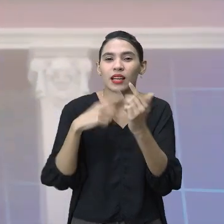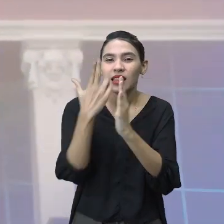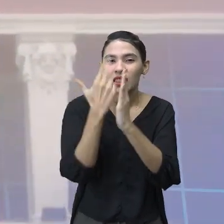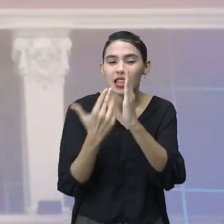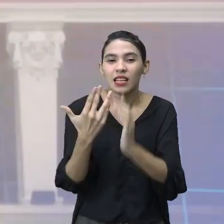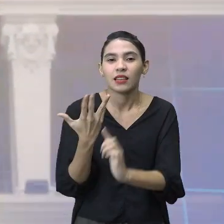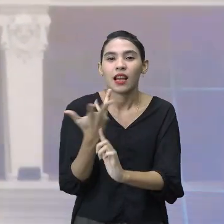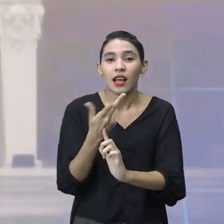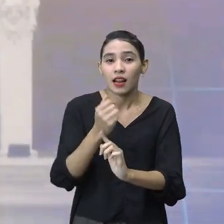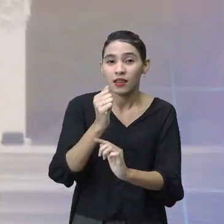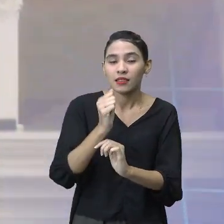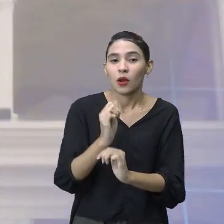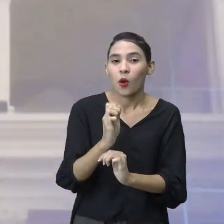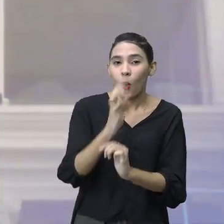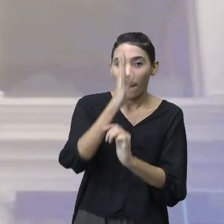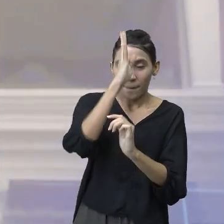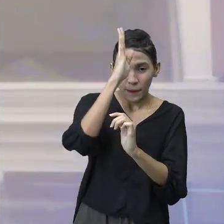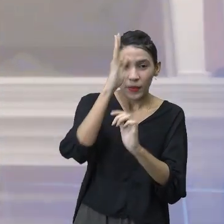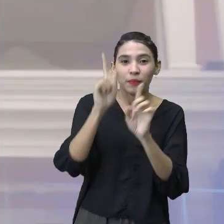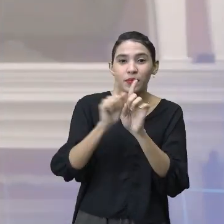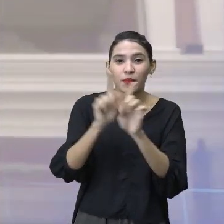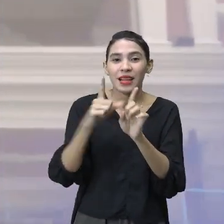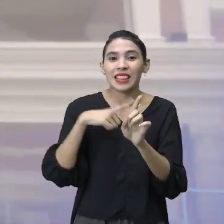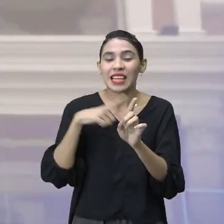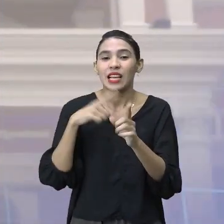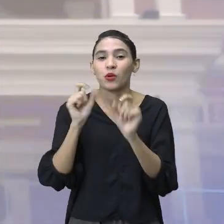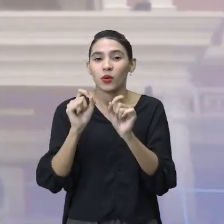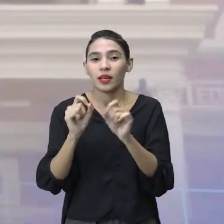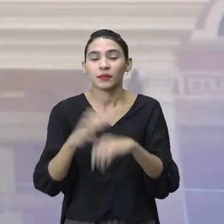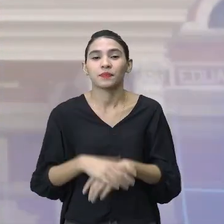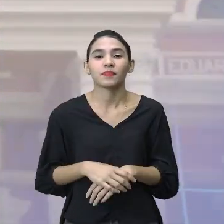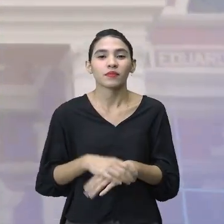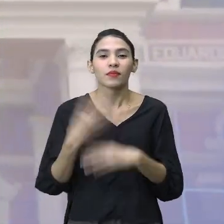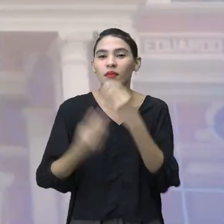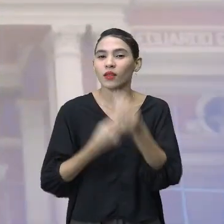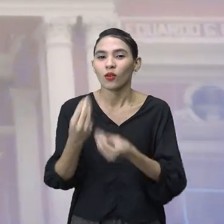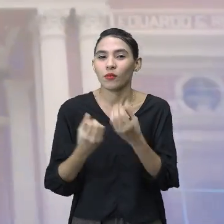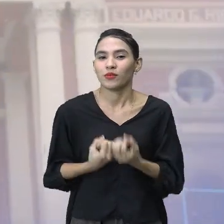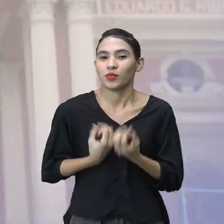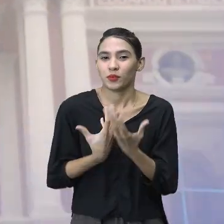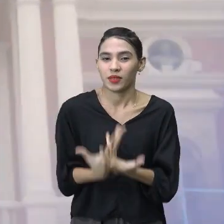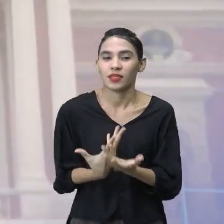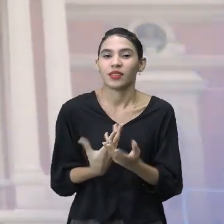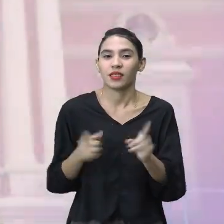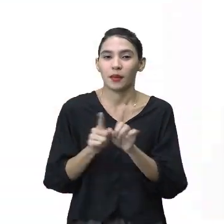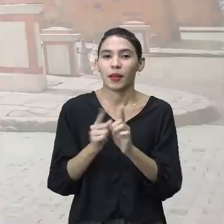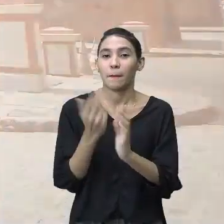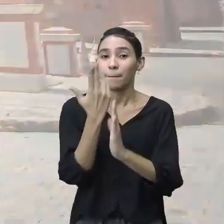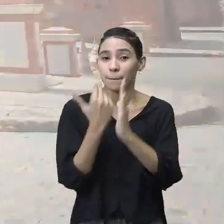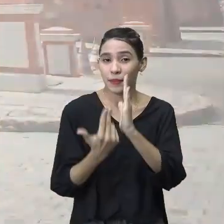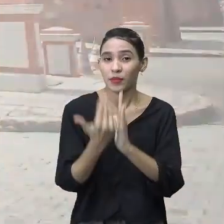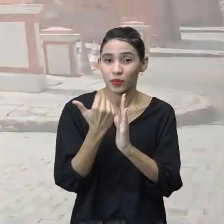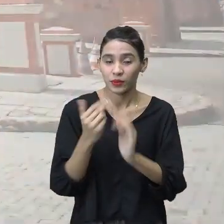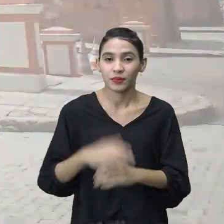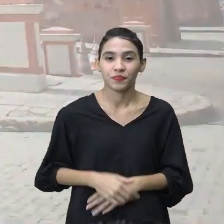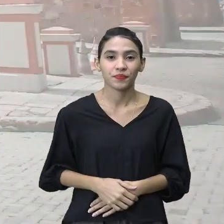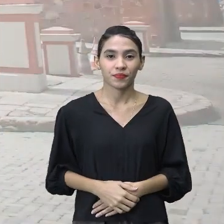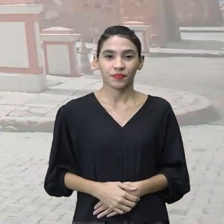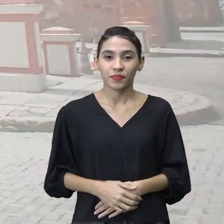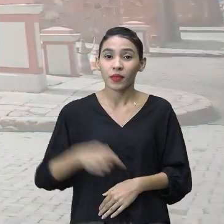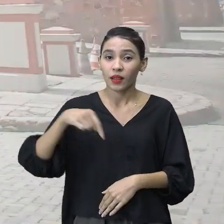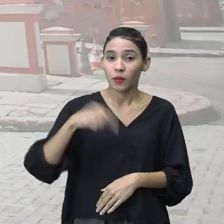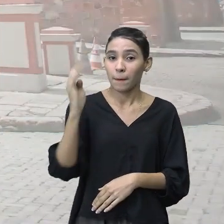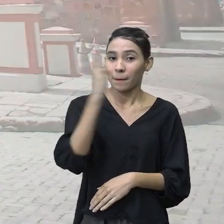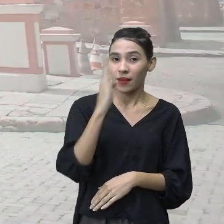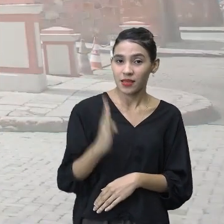arte romana. E isso tudo envolve também a forma de expressar, a forma de pintura. O Brasil, ele